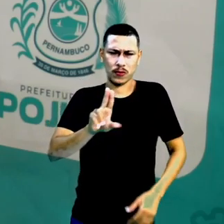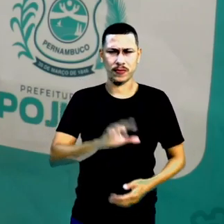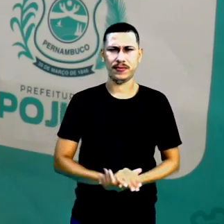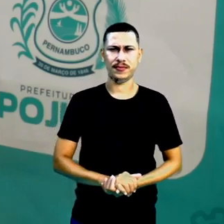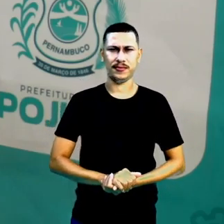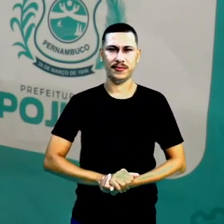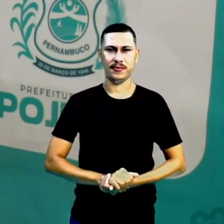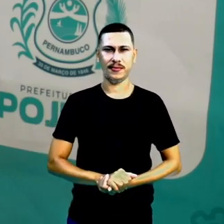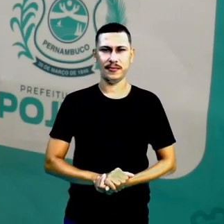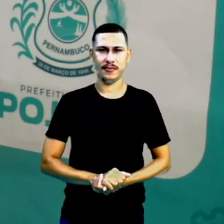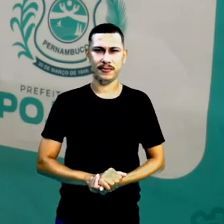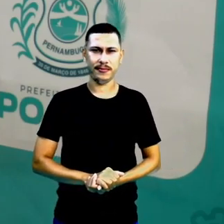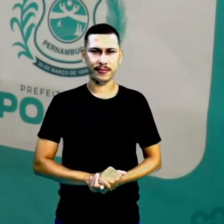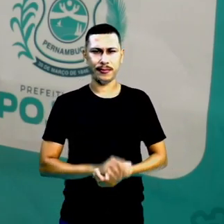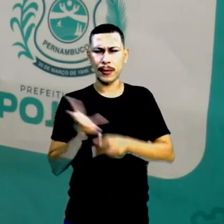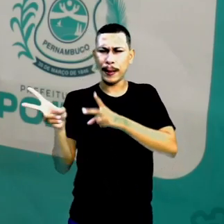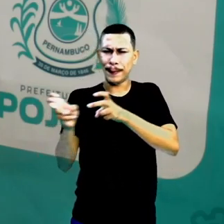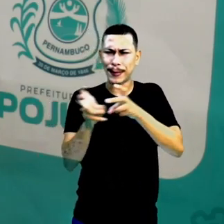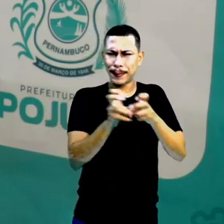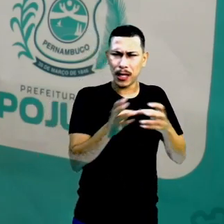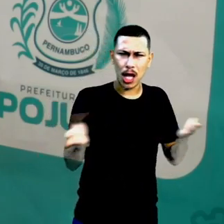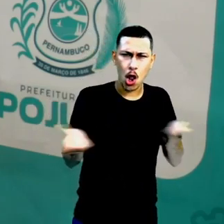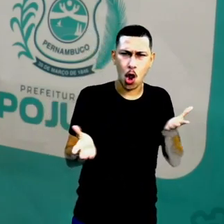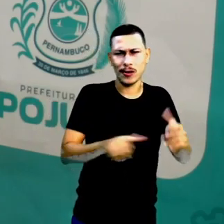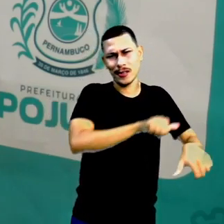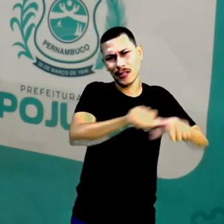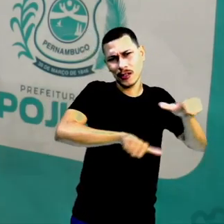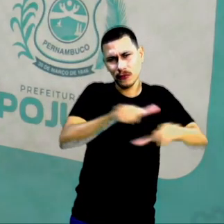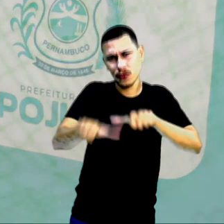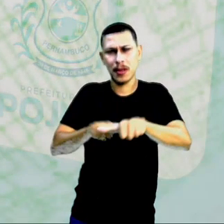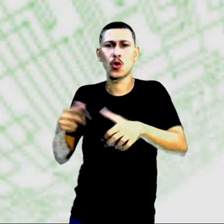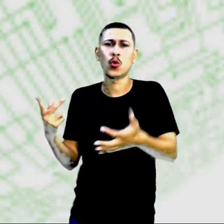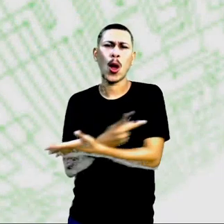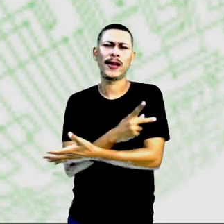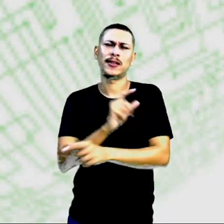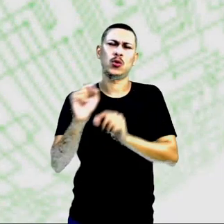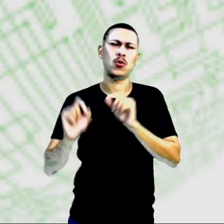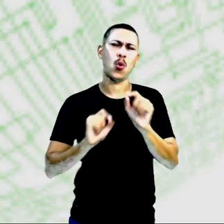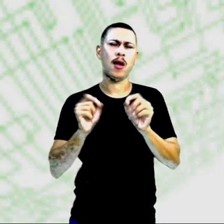Vamos ver o que essas transformações fazem na nossa vida.